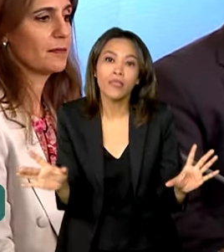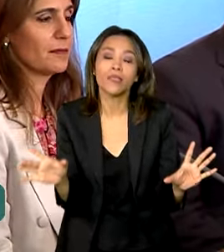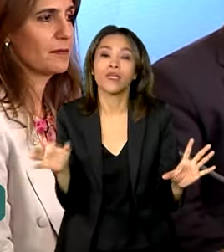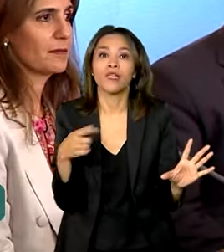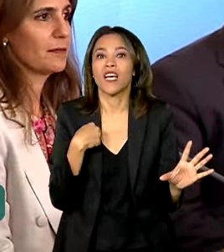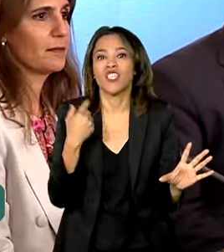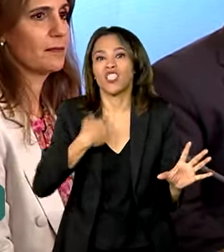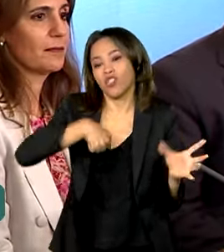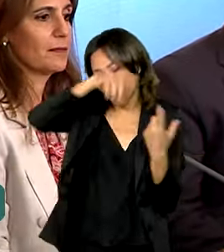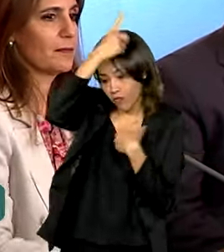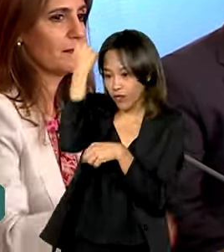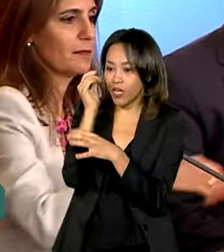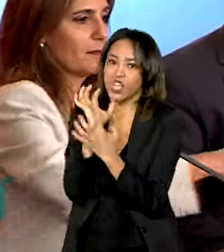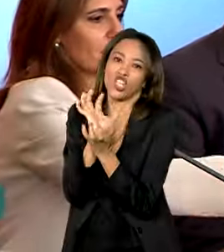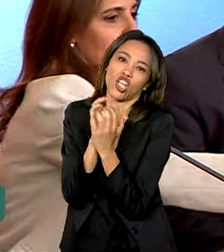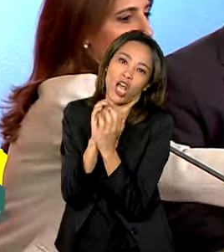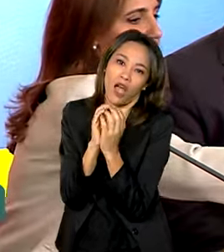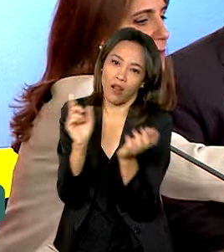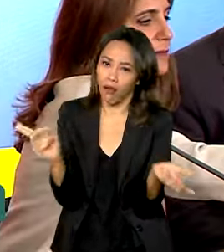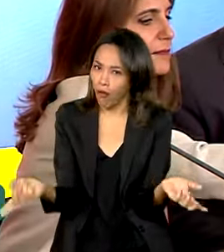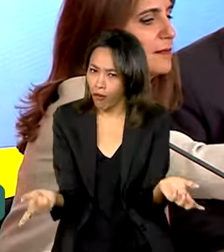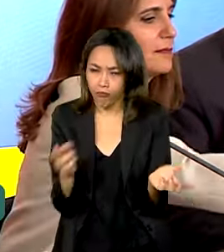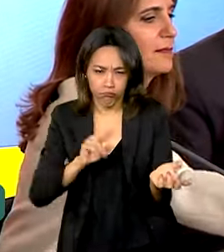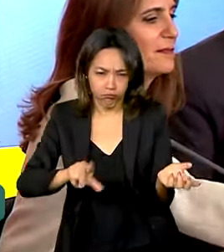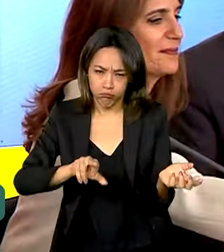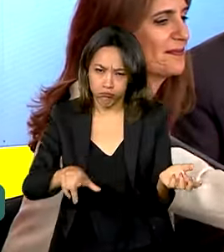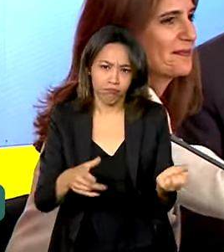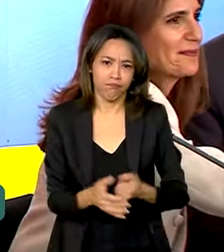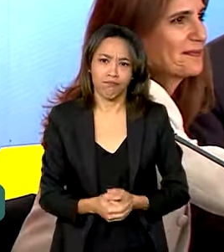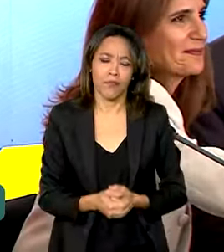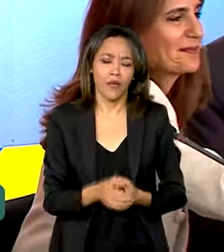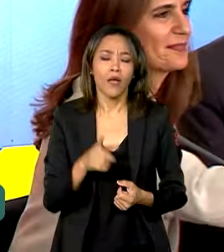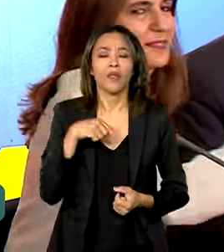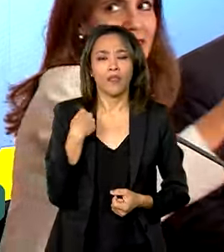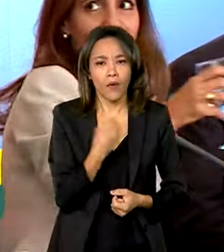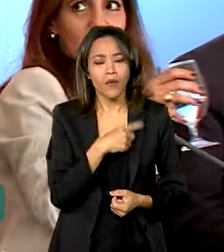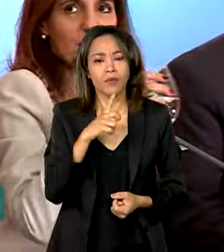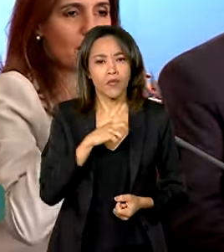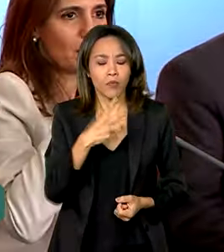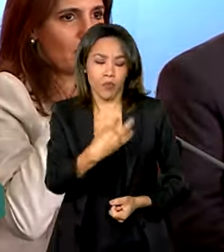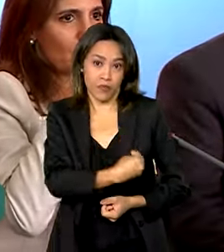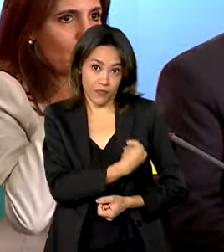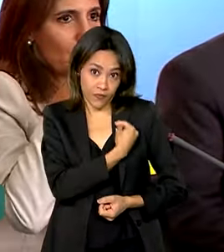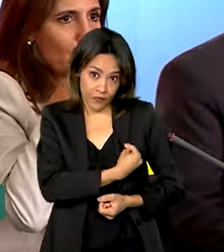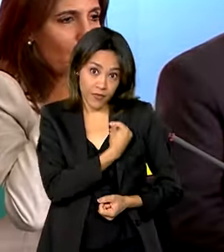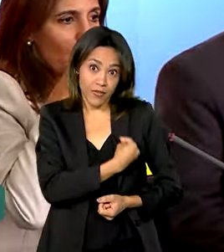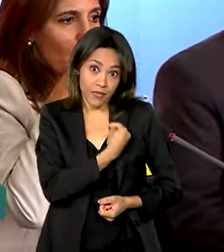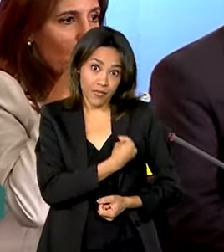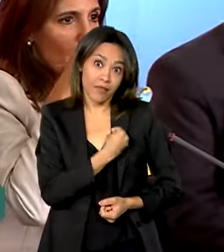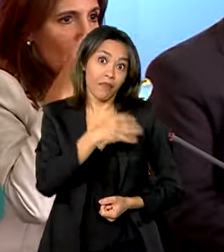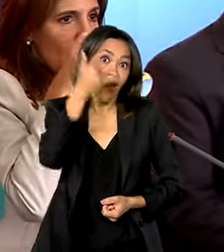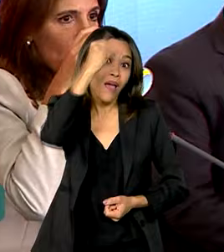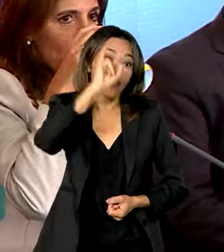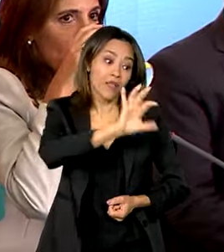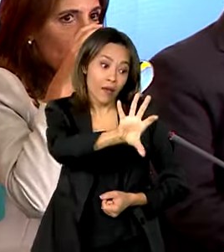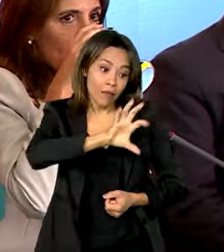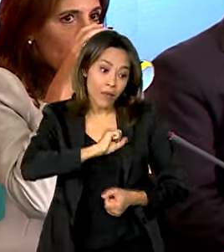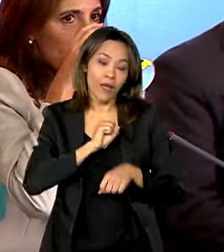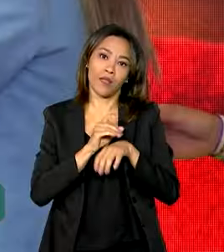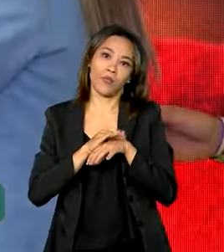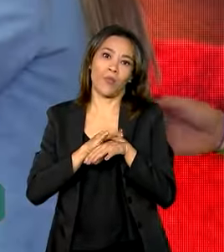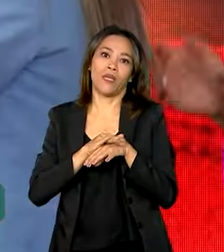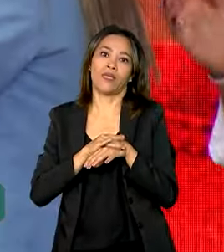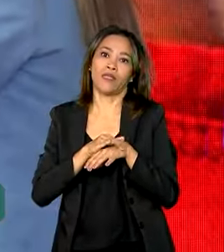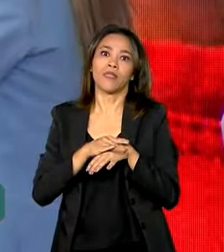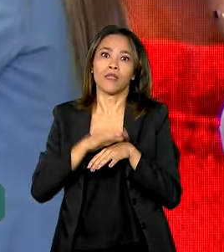gente não vira jacaré, a gente não vira o que a gente não quer. Vacina a gente evita de pegar doenças que podem matar as pessoas.